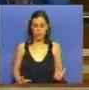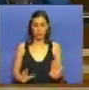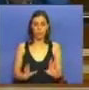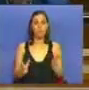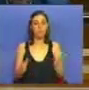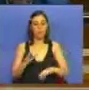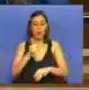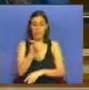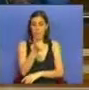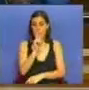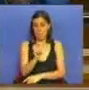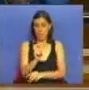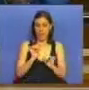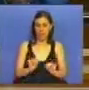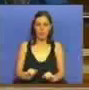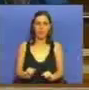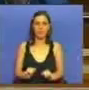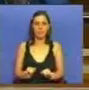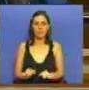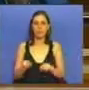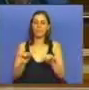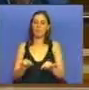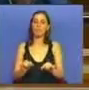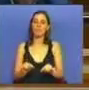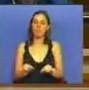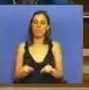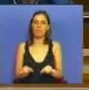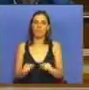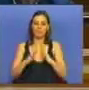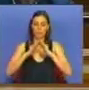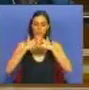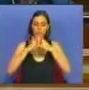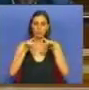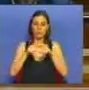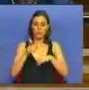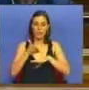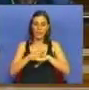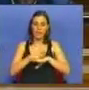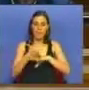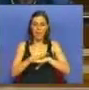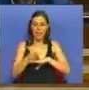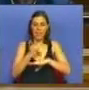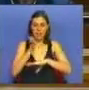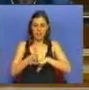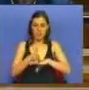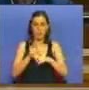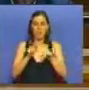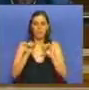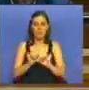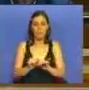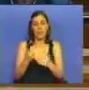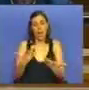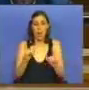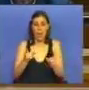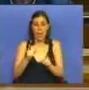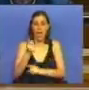Para o Bloco de Esquerda, estas estruturas intermédias, que no fundo são as autoridades